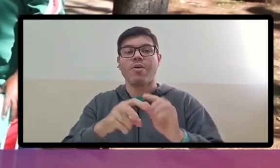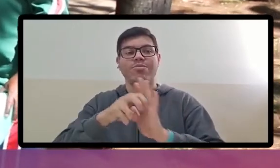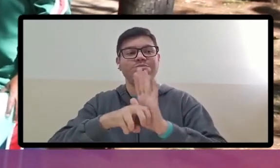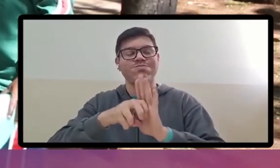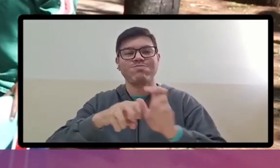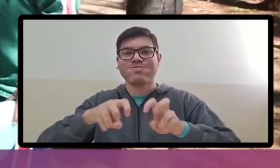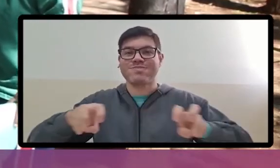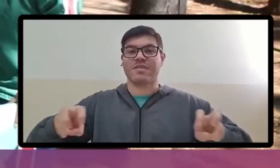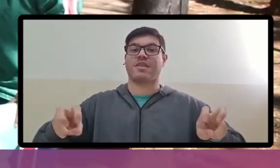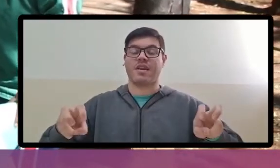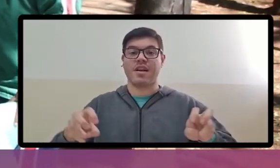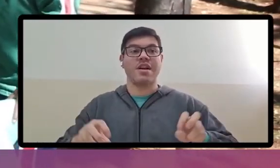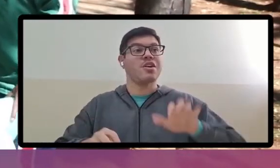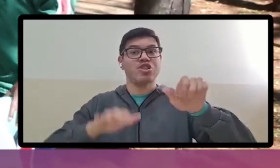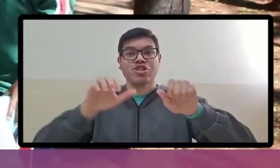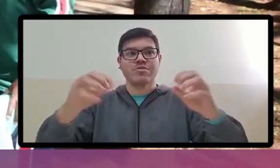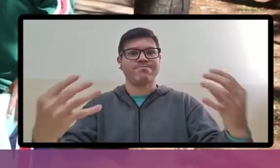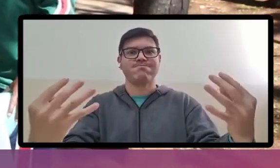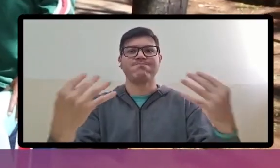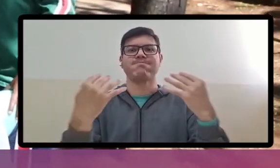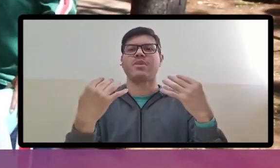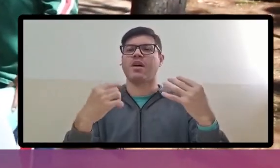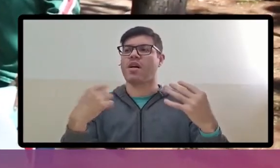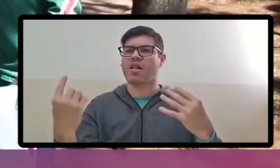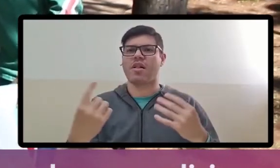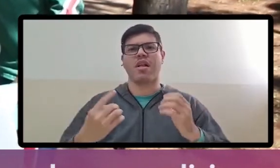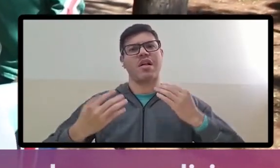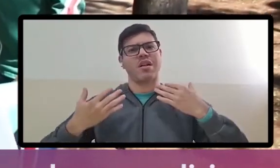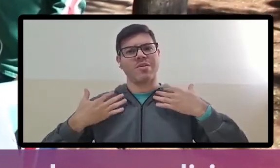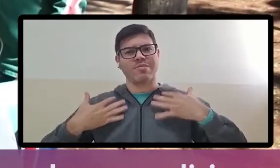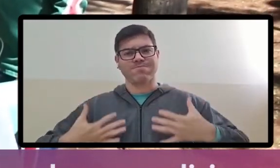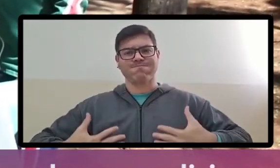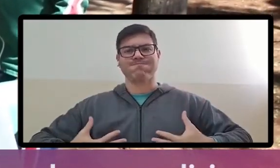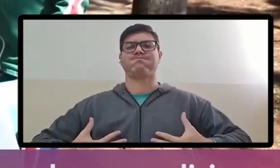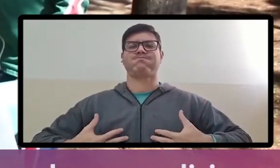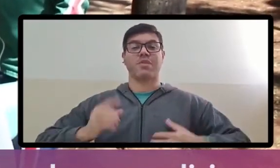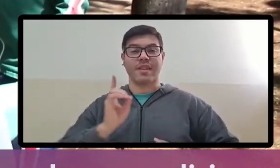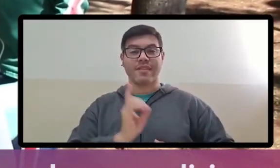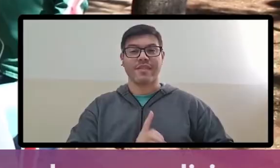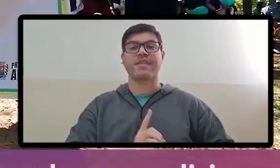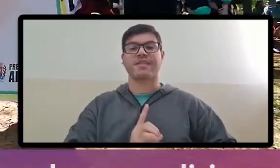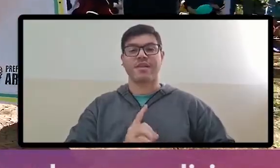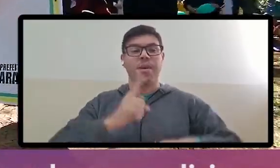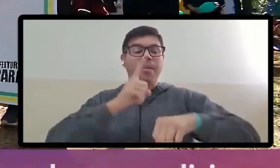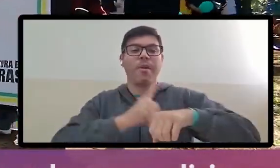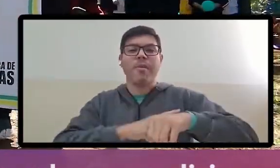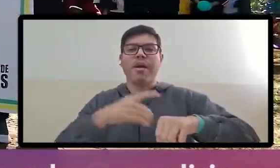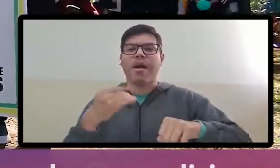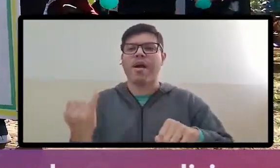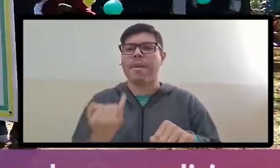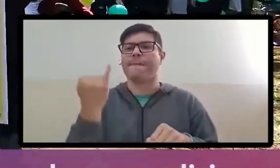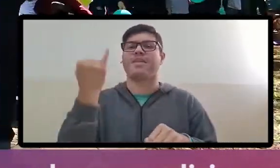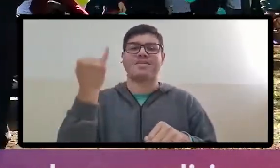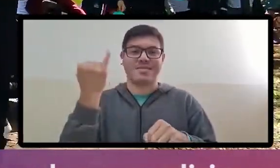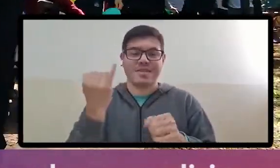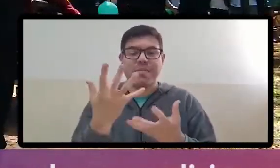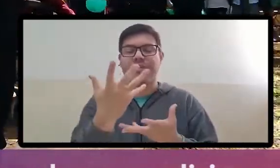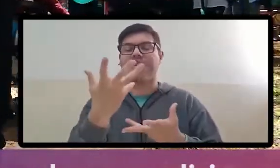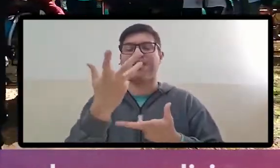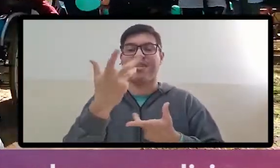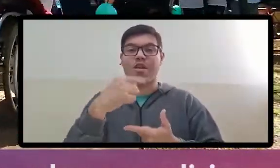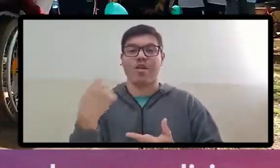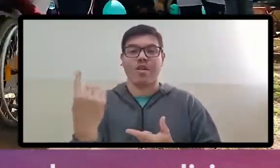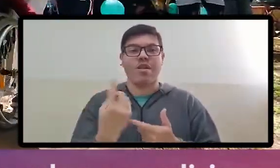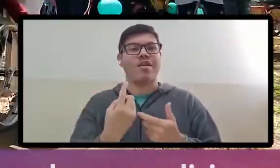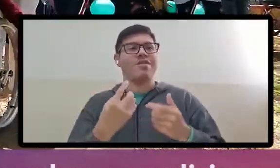Cadeiraço, onde chamam as pessoas para conhecer as pessoas com deficiência, nesse momento ímpar, maravilhoso,